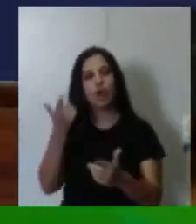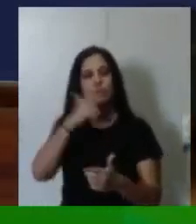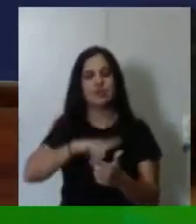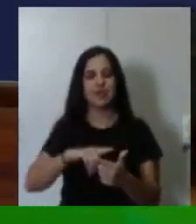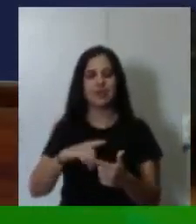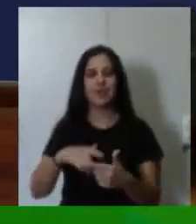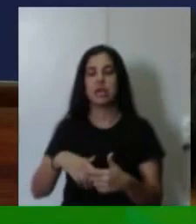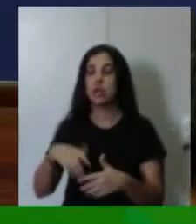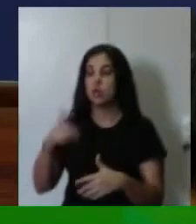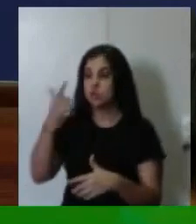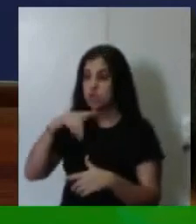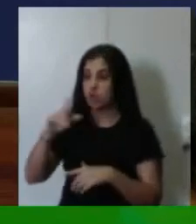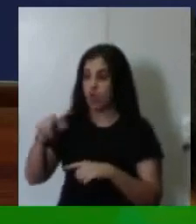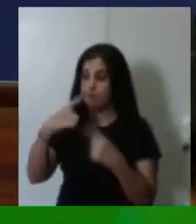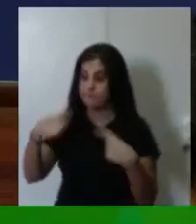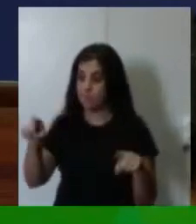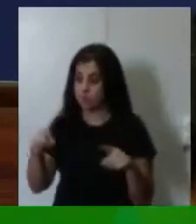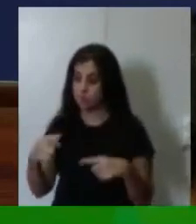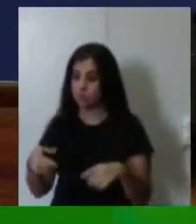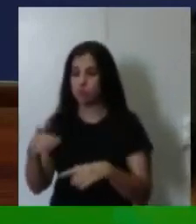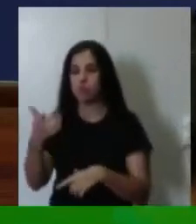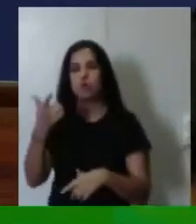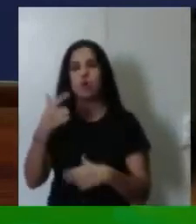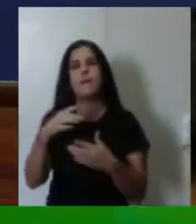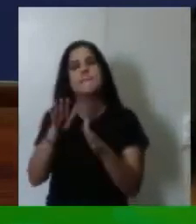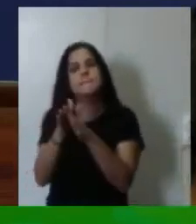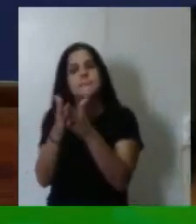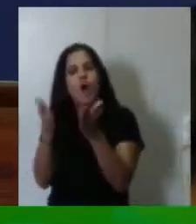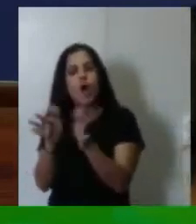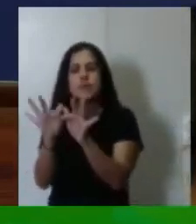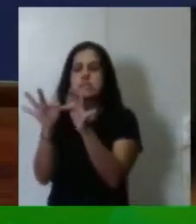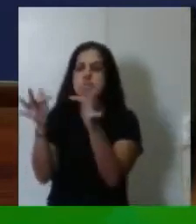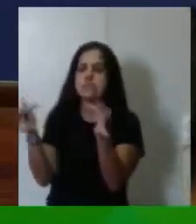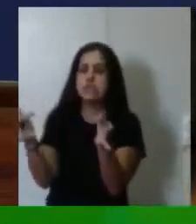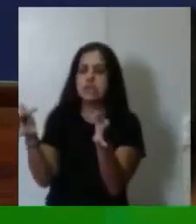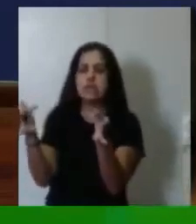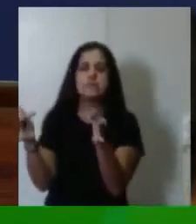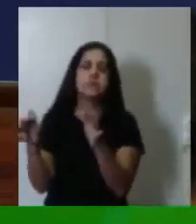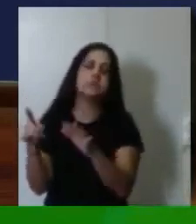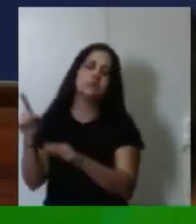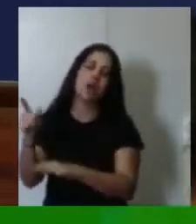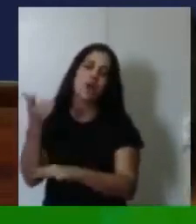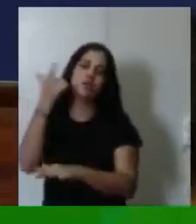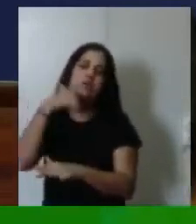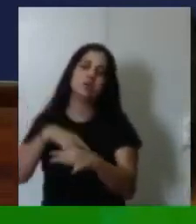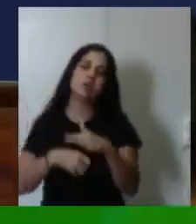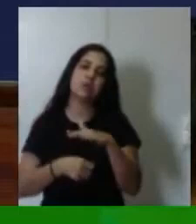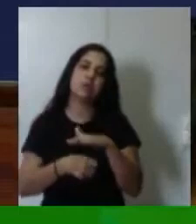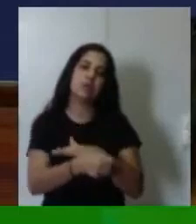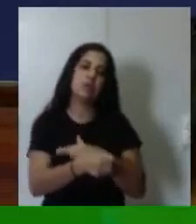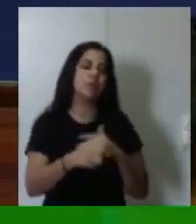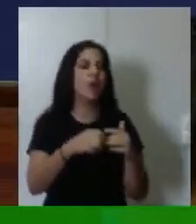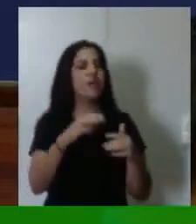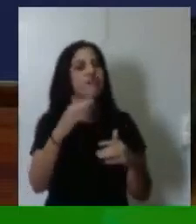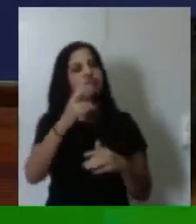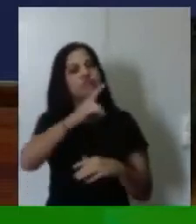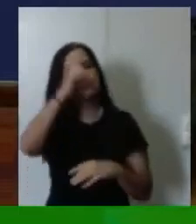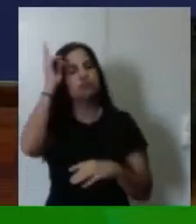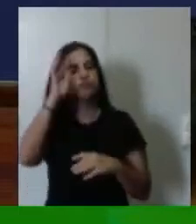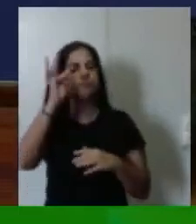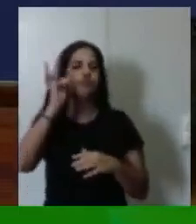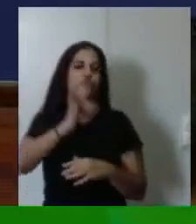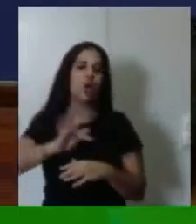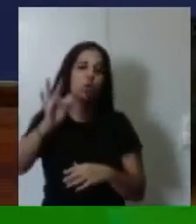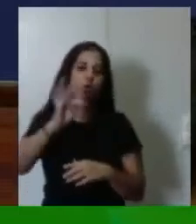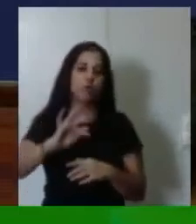faculdades, meninos da roça, meninos pobres da periferia, sem pagar absolutamente nada, mantido com a